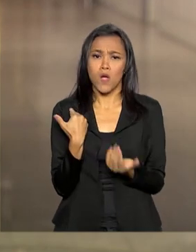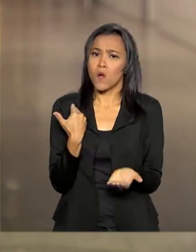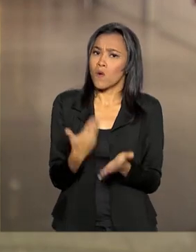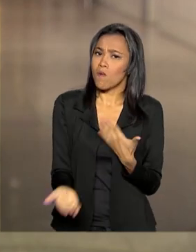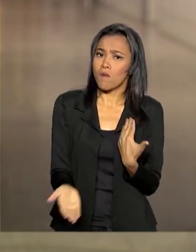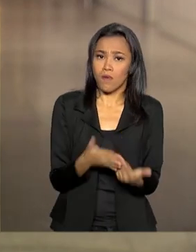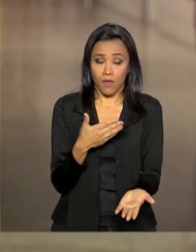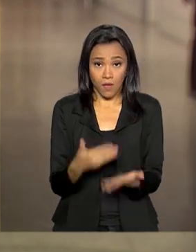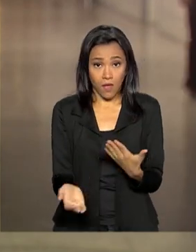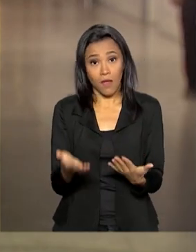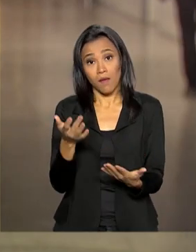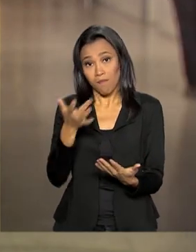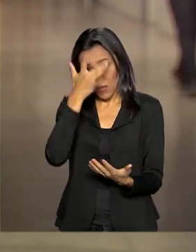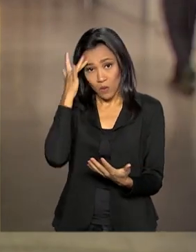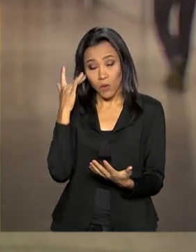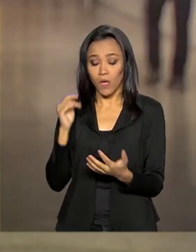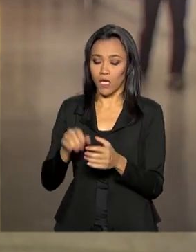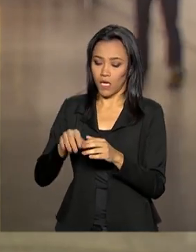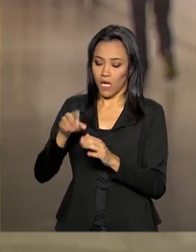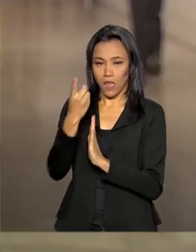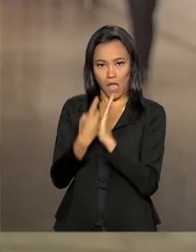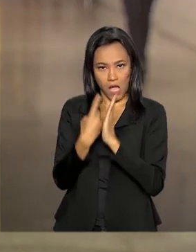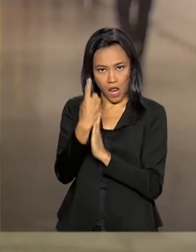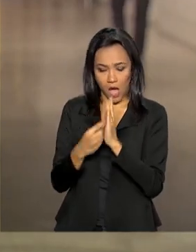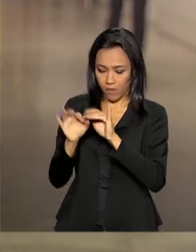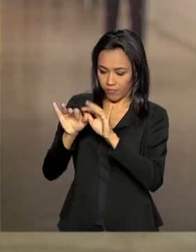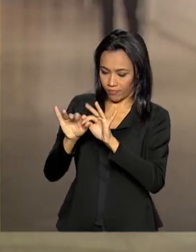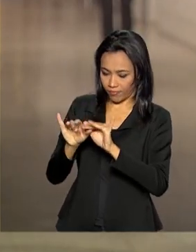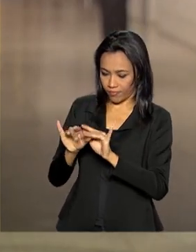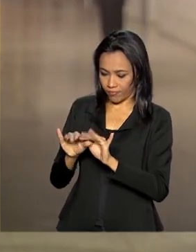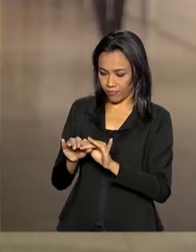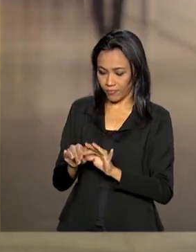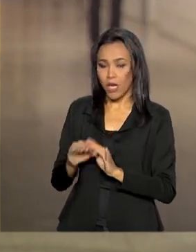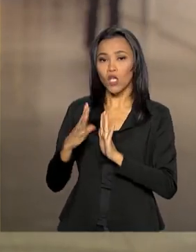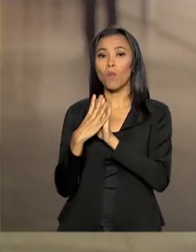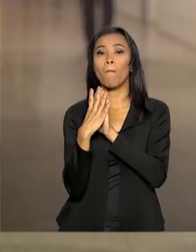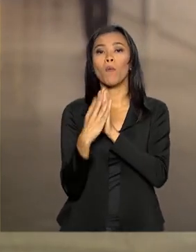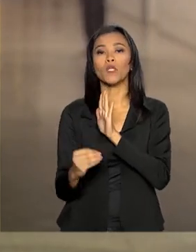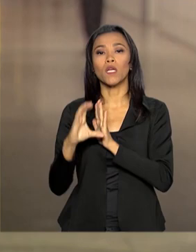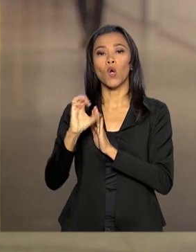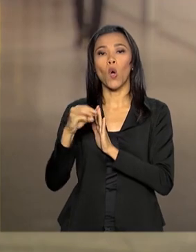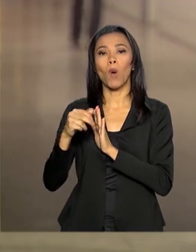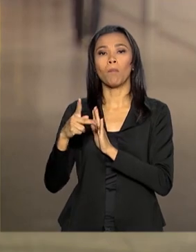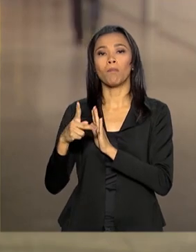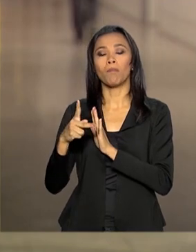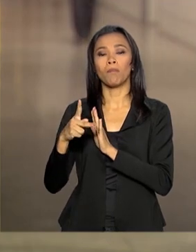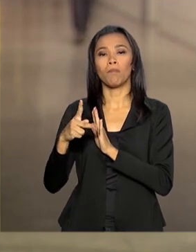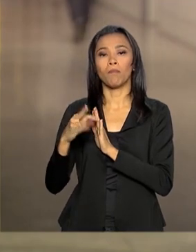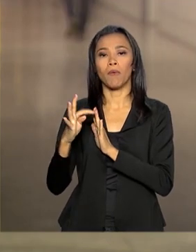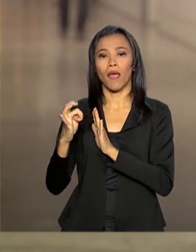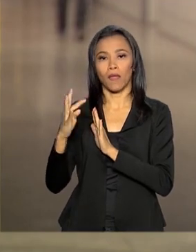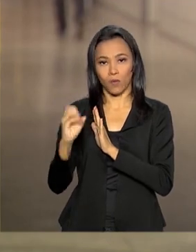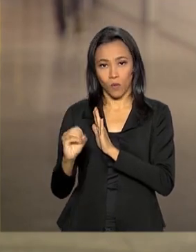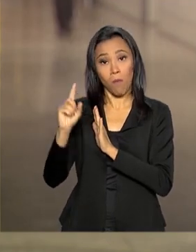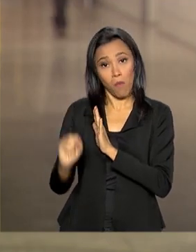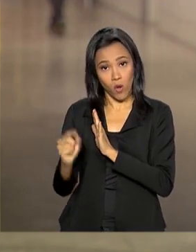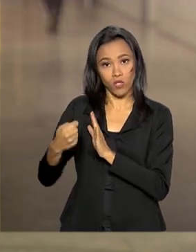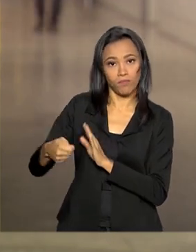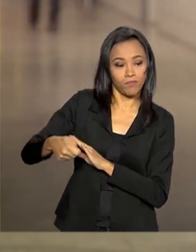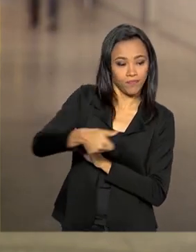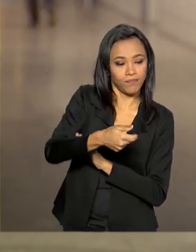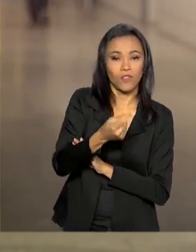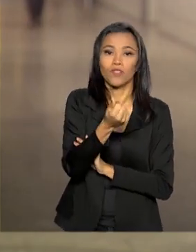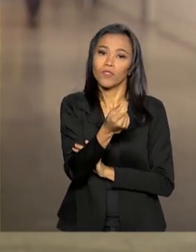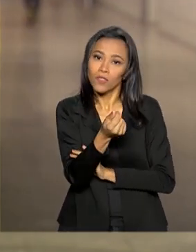contribuinte que faz a declaração no modelo completo pode destinar até 3% do imposto devido aos